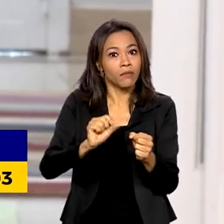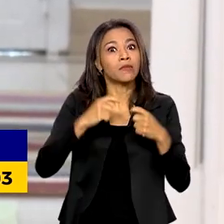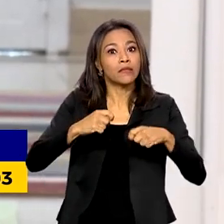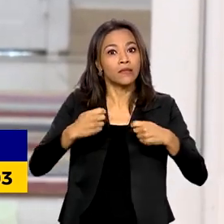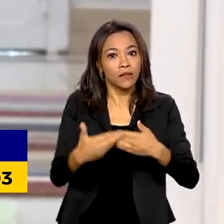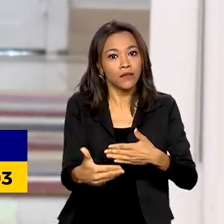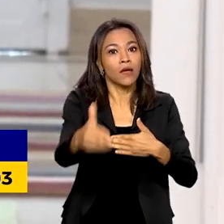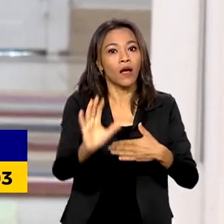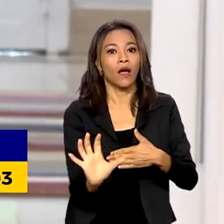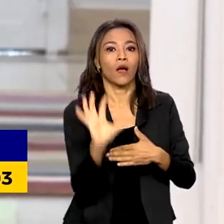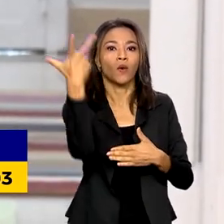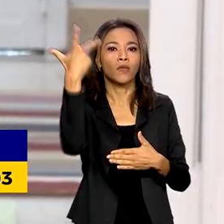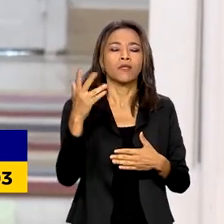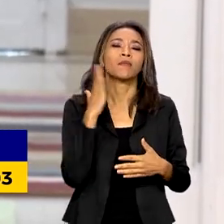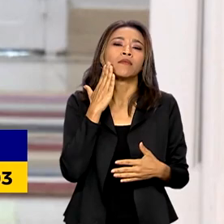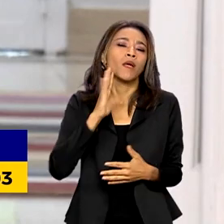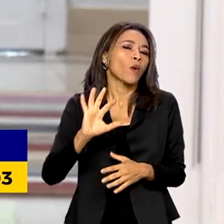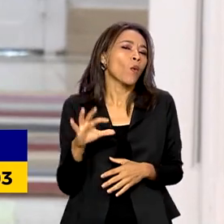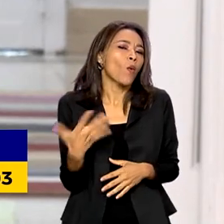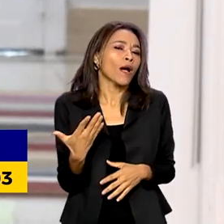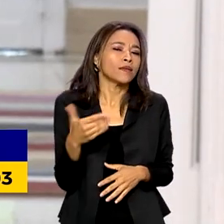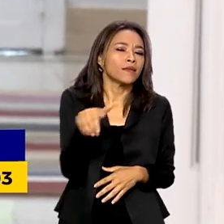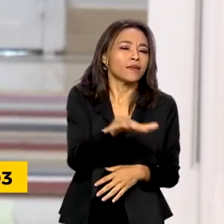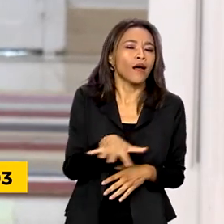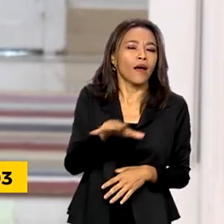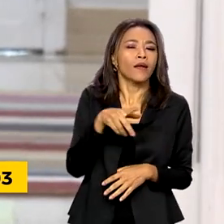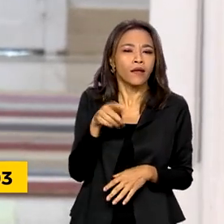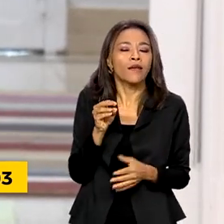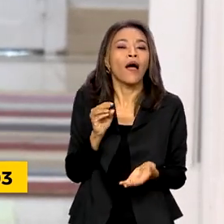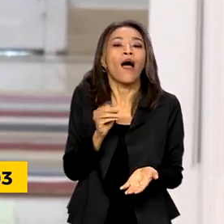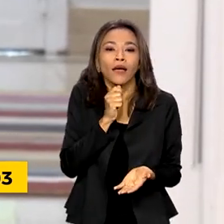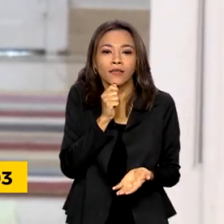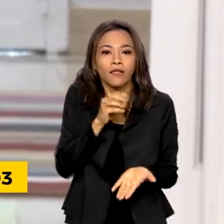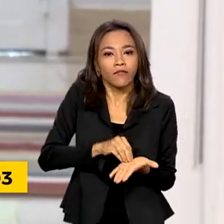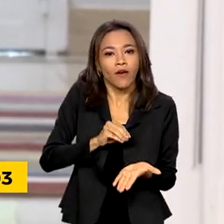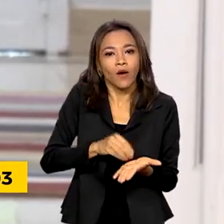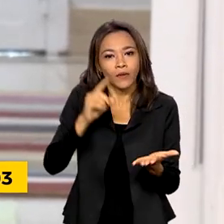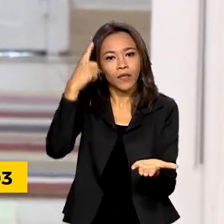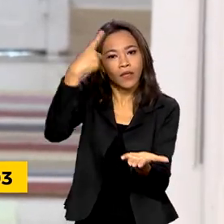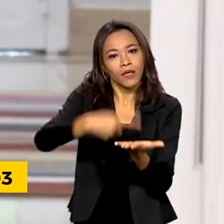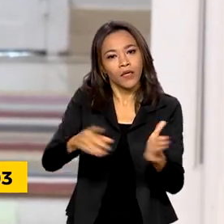que ver quais as áreas que nós precisamos fazer acordo ainda para a nossa economia voltar a crescer. aí Obrigado.